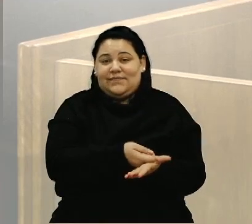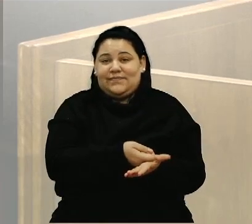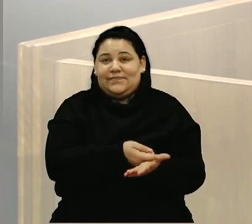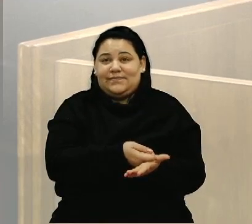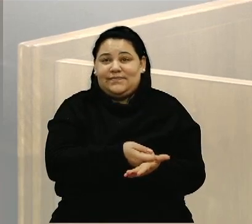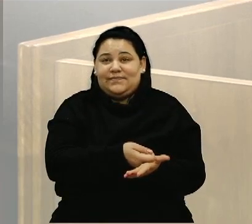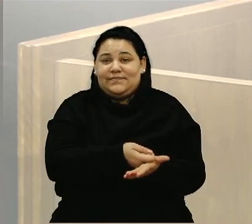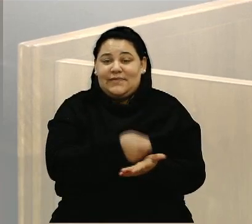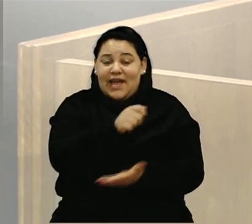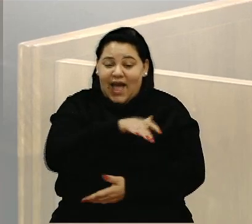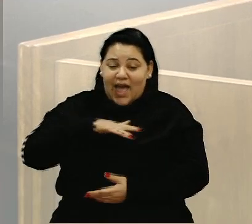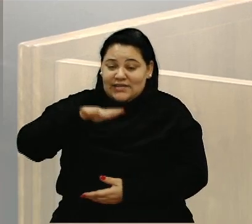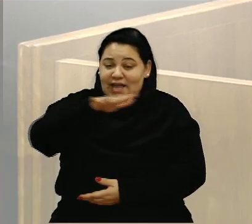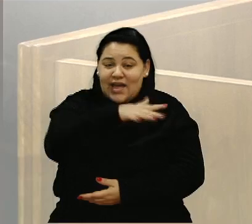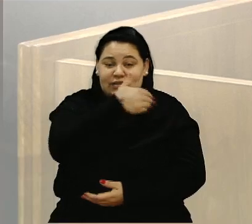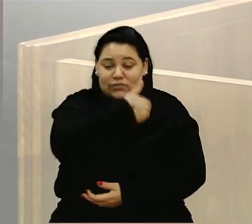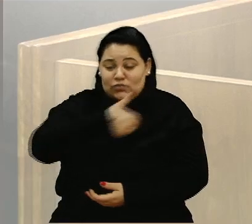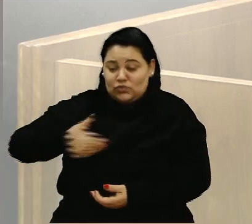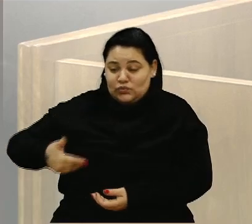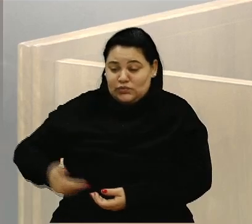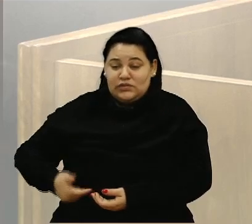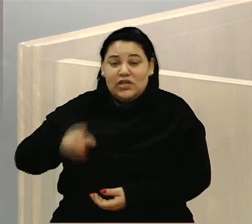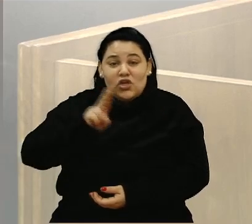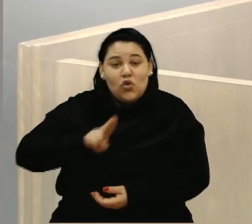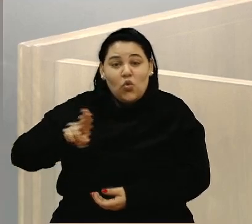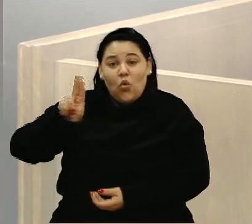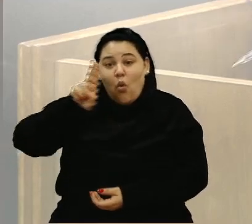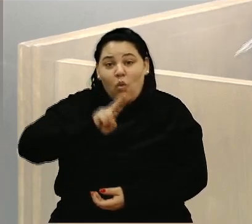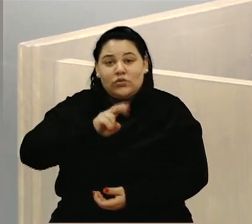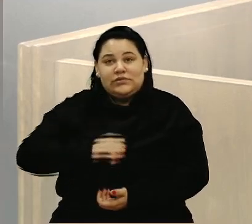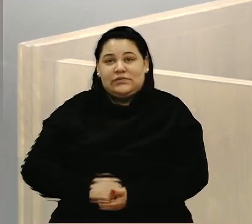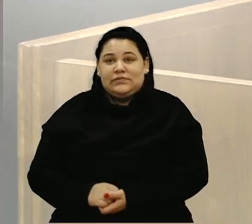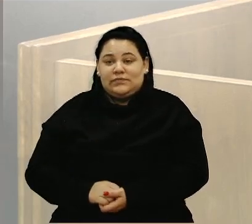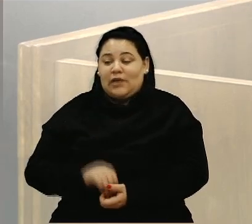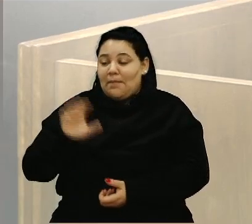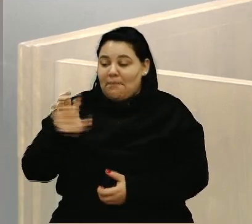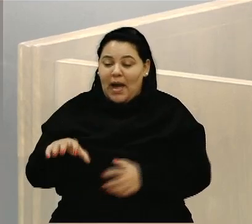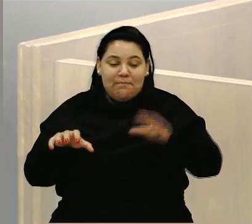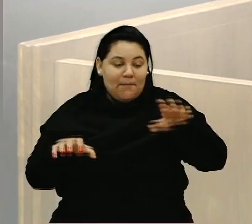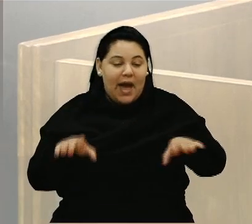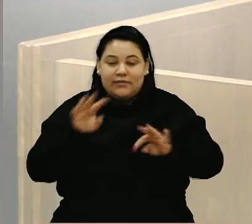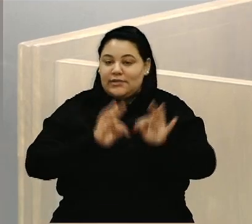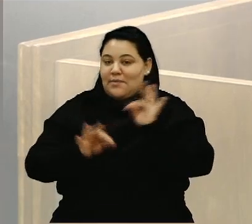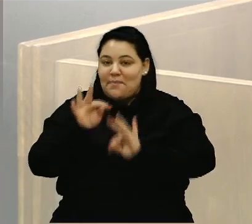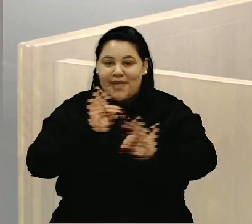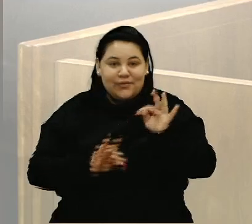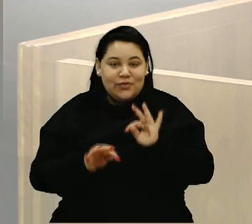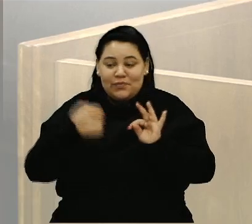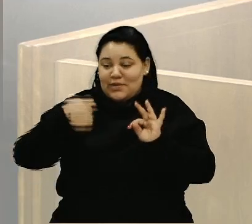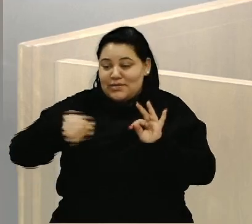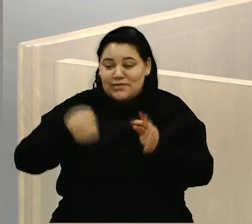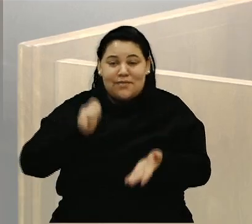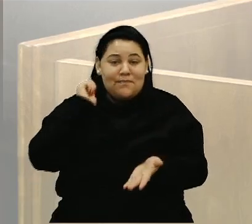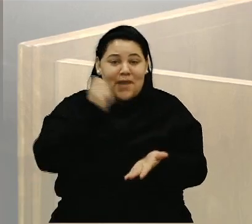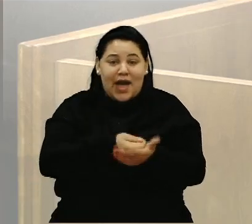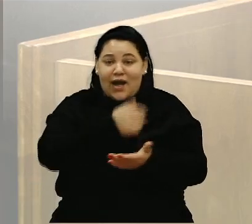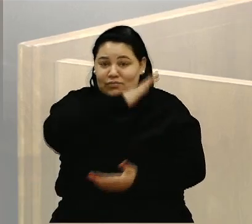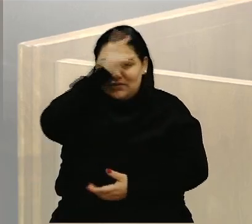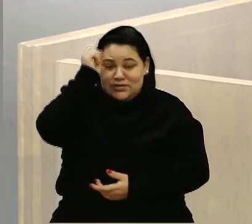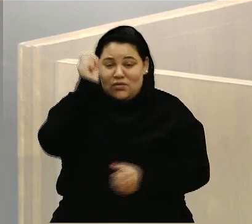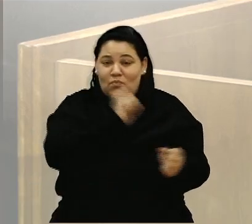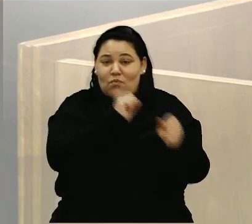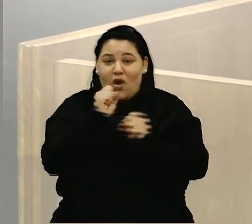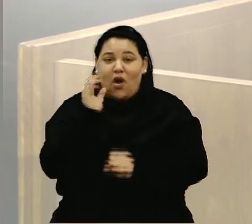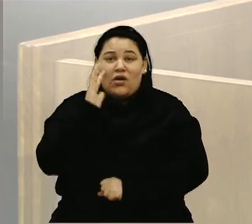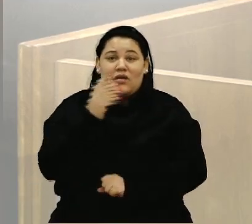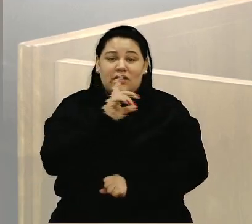as áreas públicas que estão ocupando as estações de tratamento, que paguem para o município. Isso pode dar uns 10 milhões,